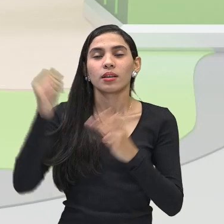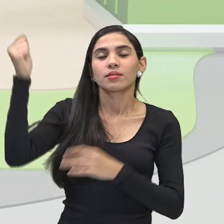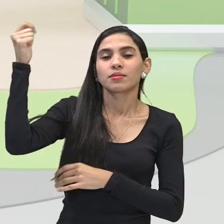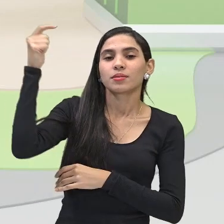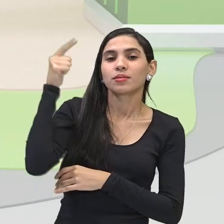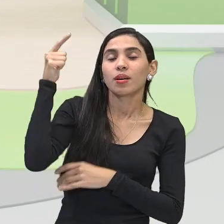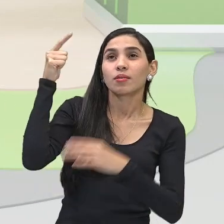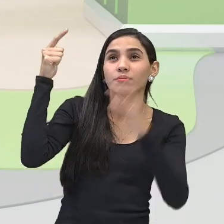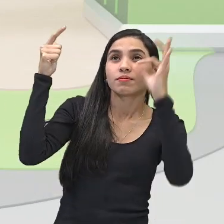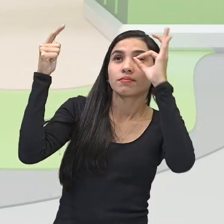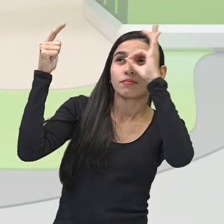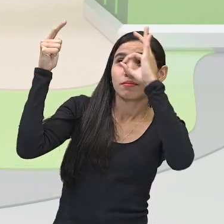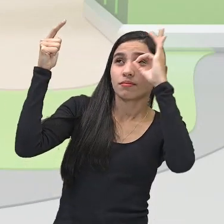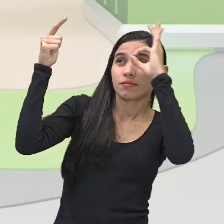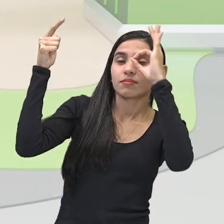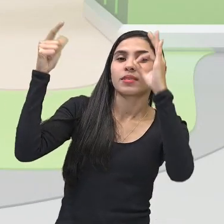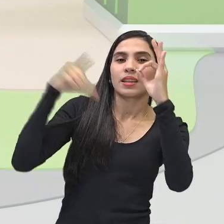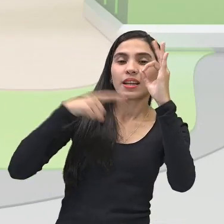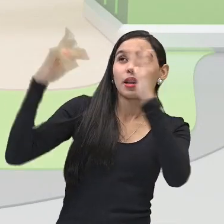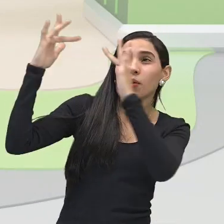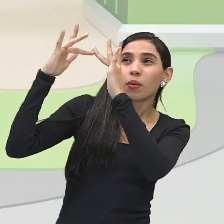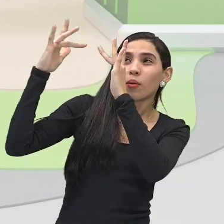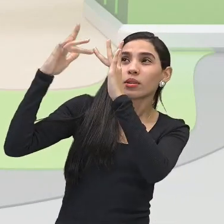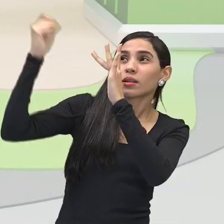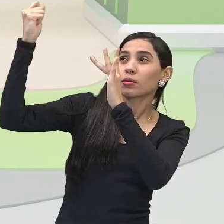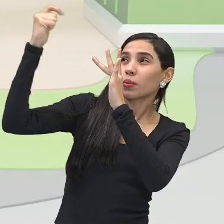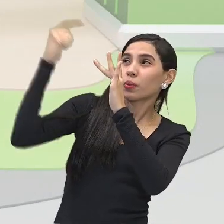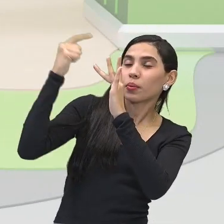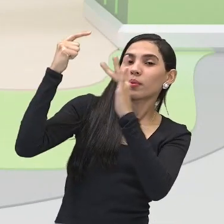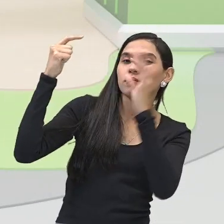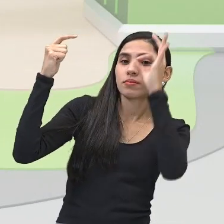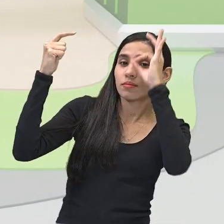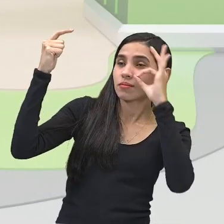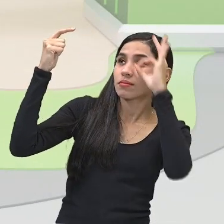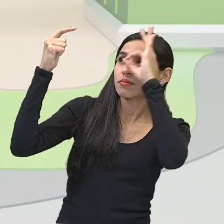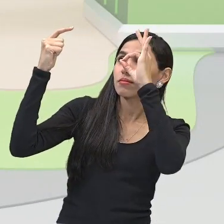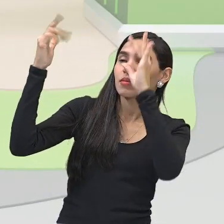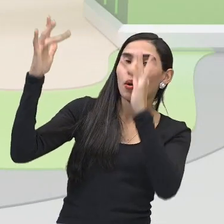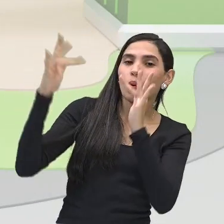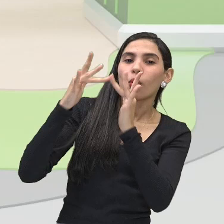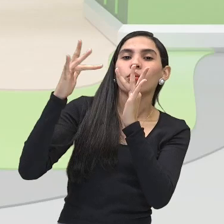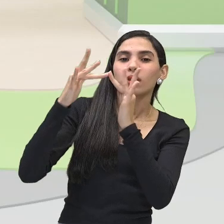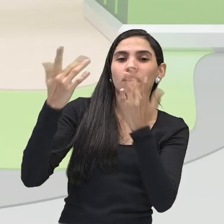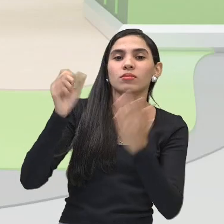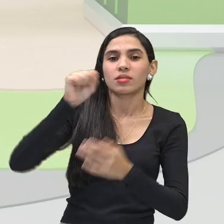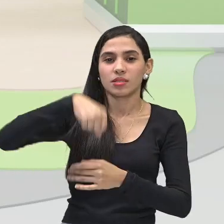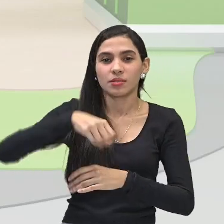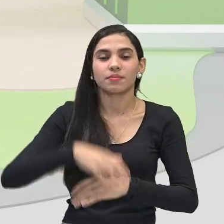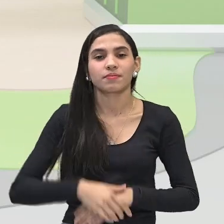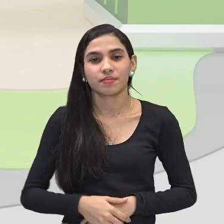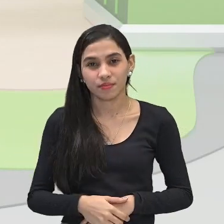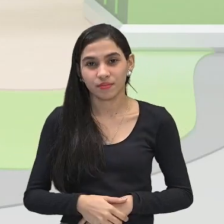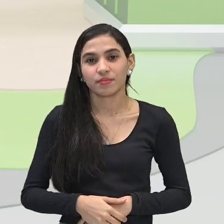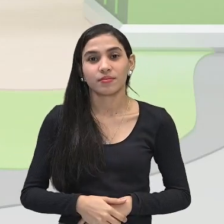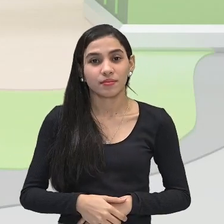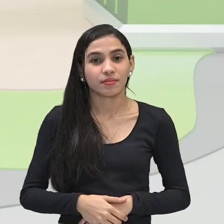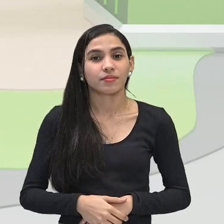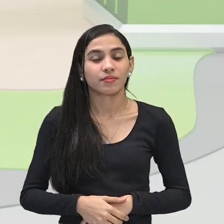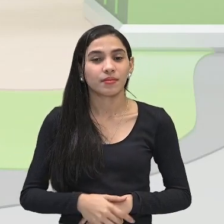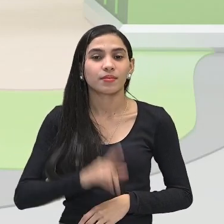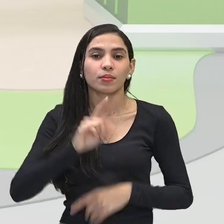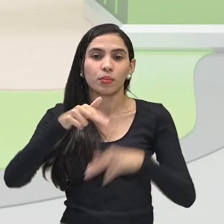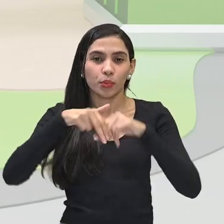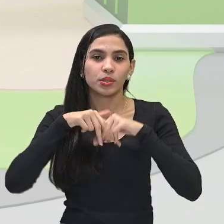seus olhos estão em contato diretamente lá com o sol, né, e é aí que está a